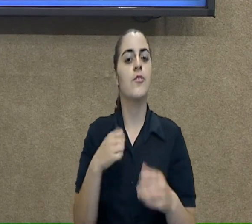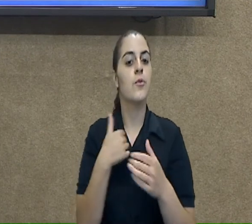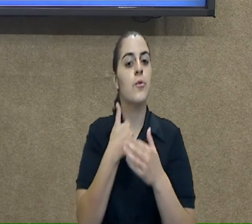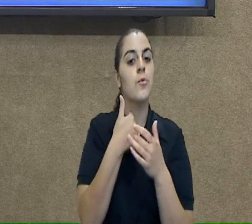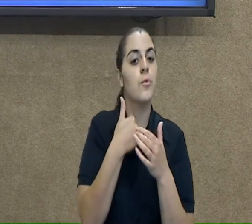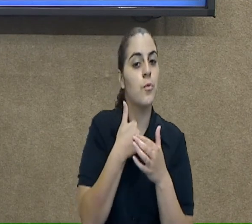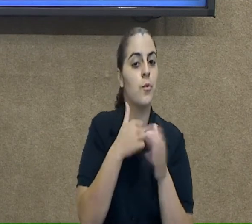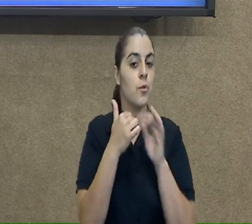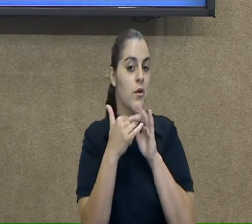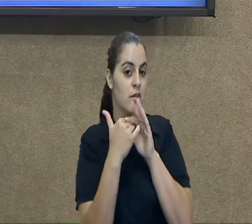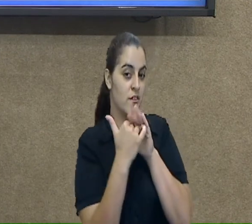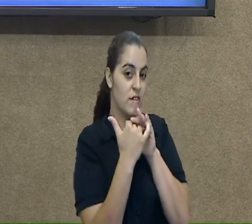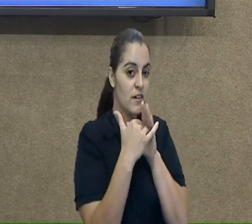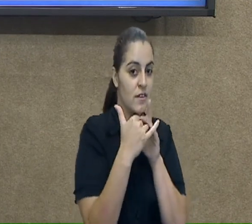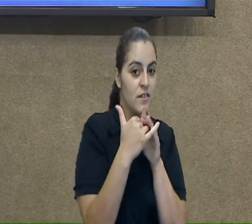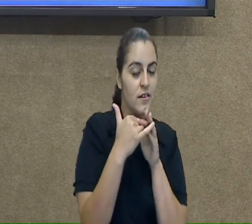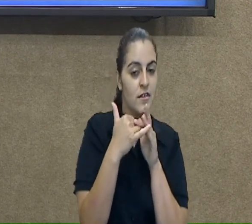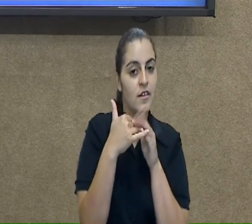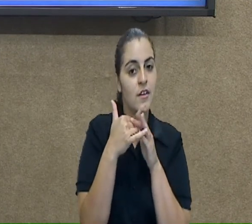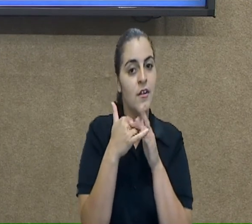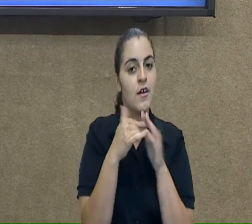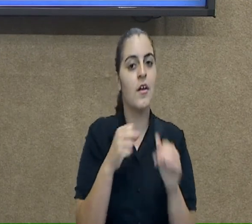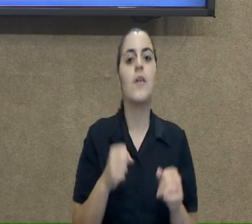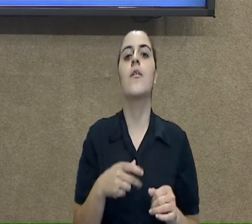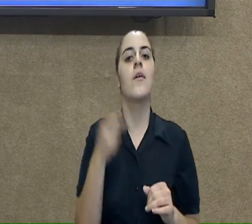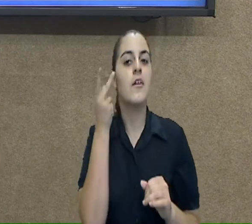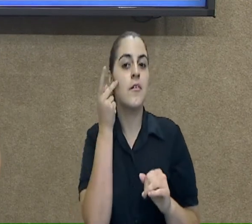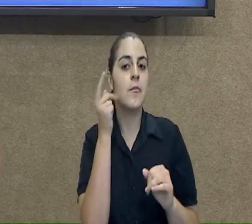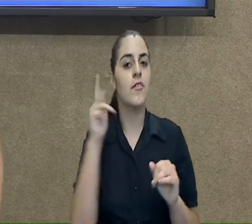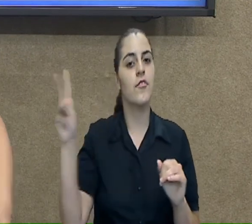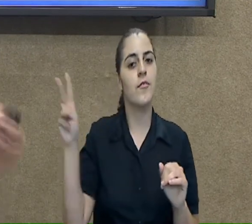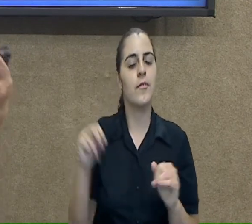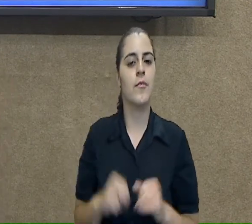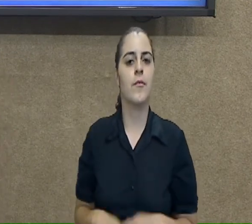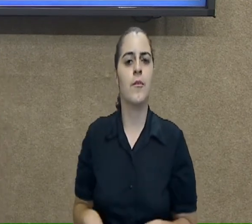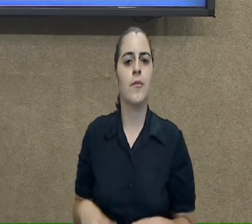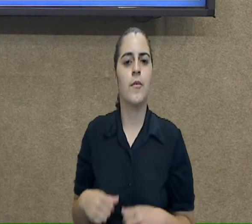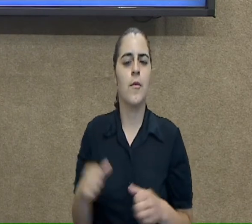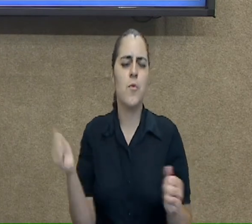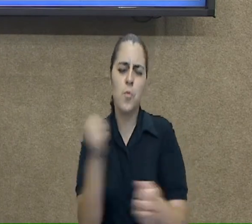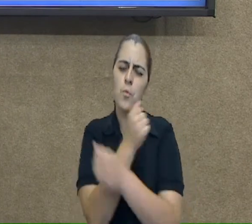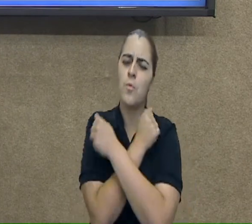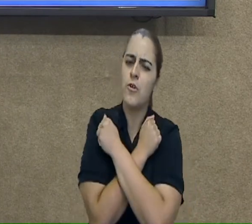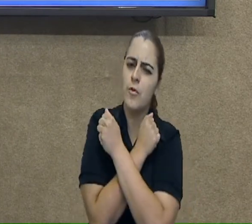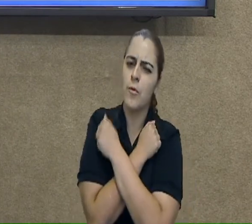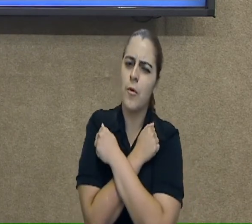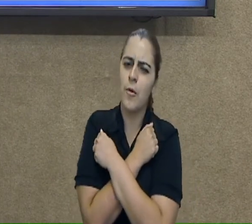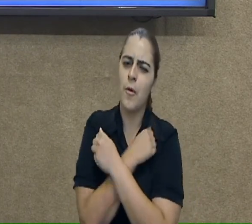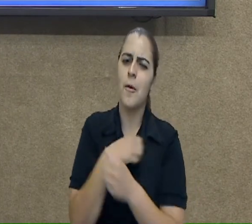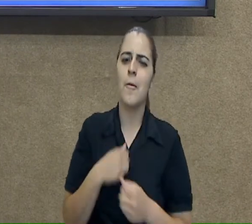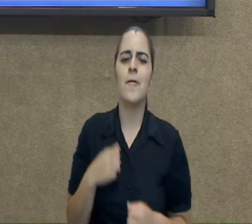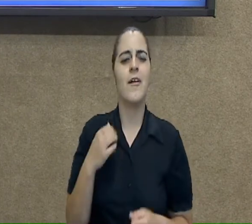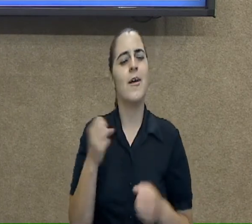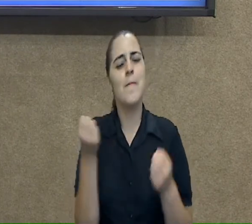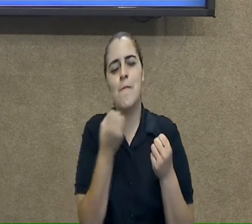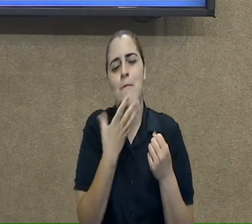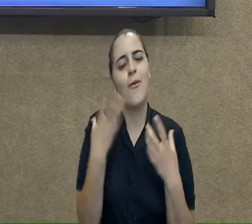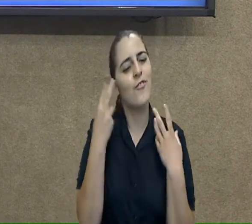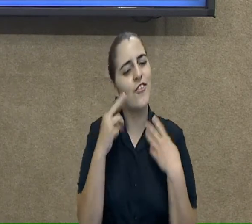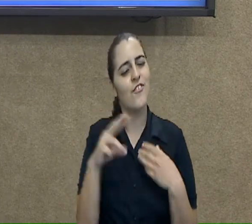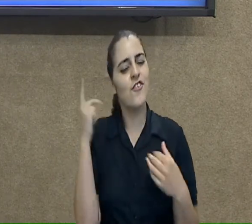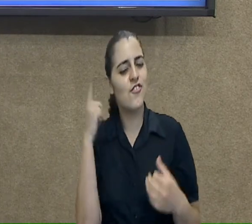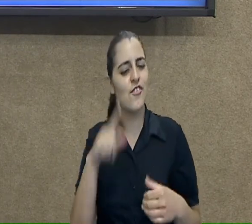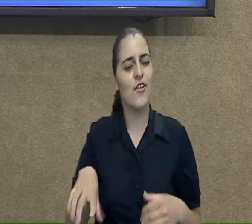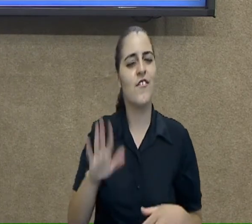no nosso canal no YouTube, SMEDGV. Forte abraço, ótimo retorno